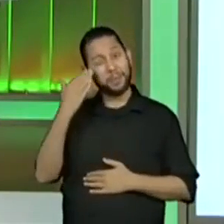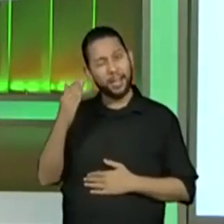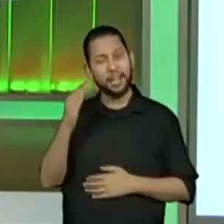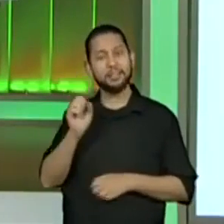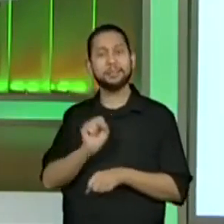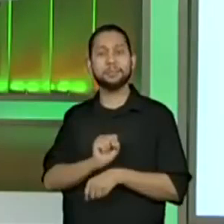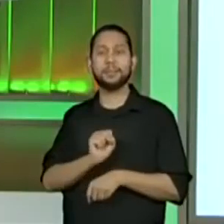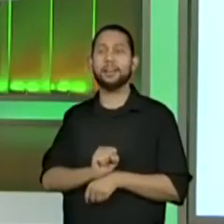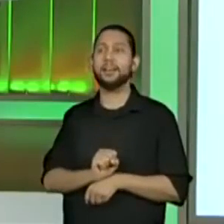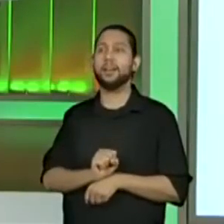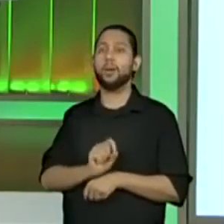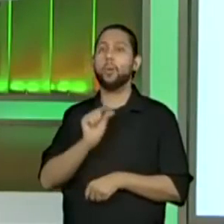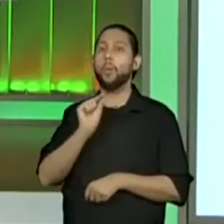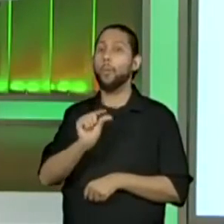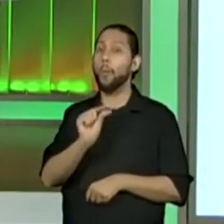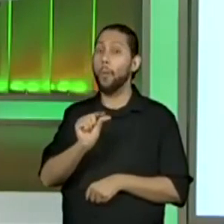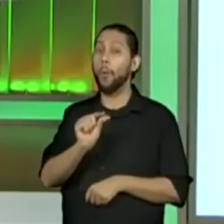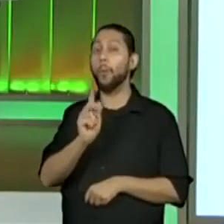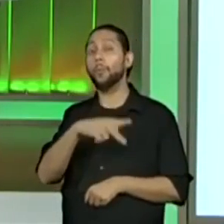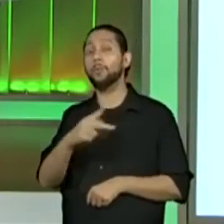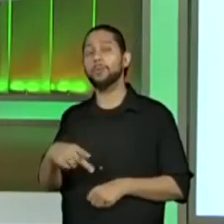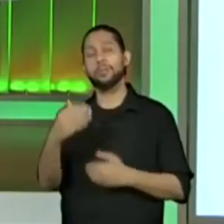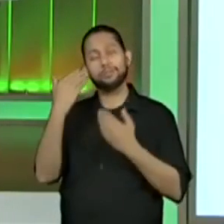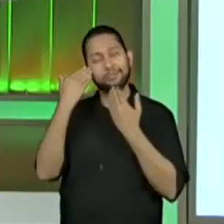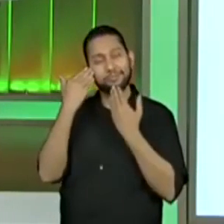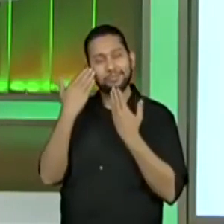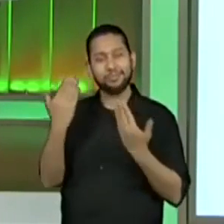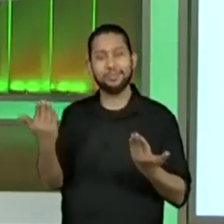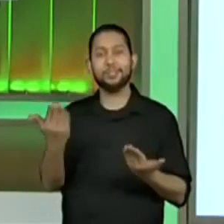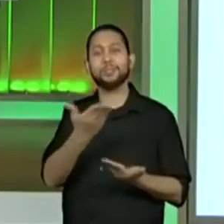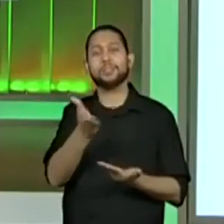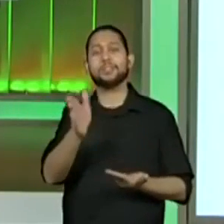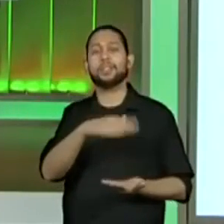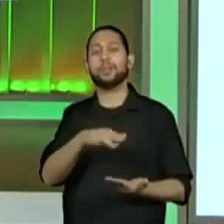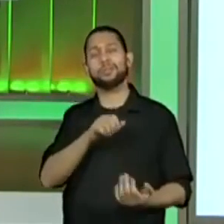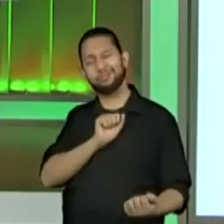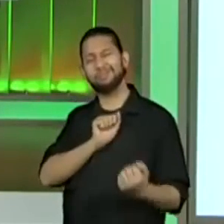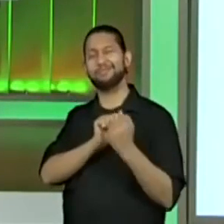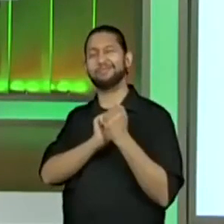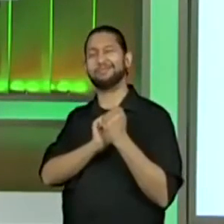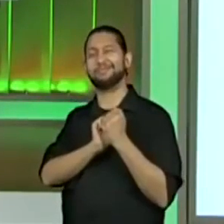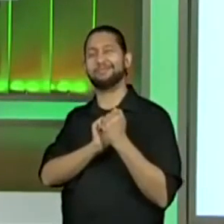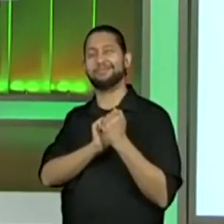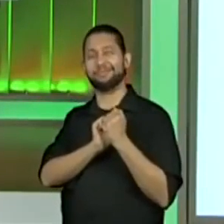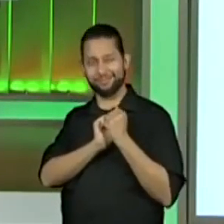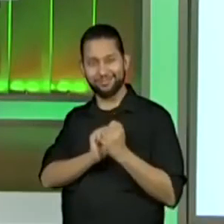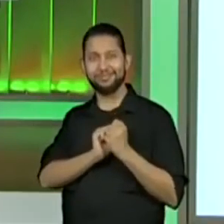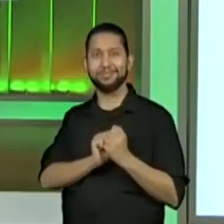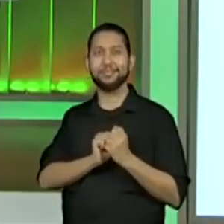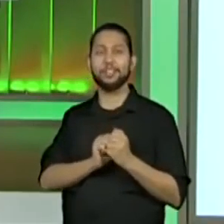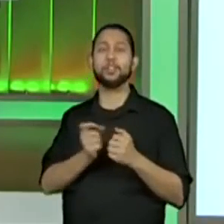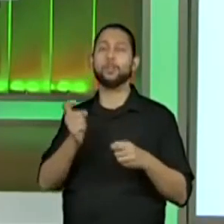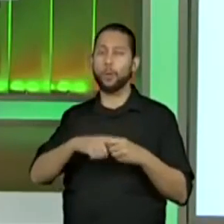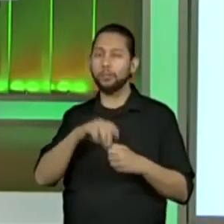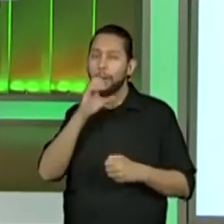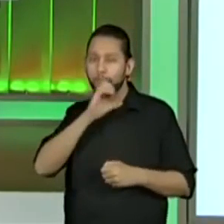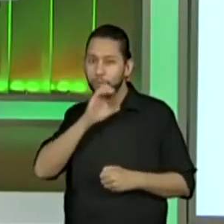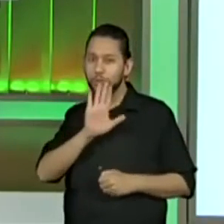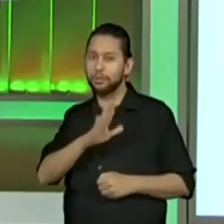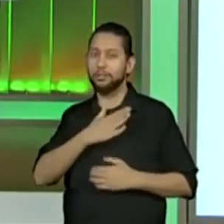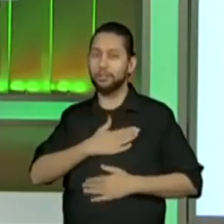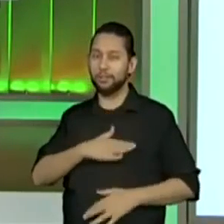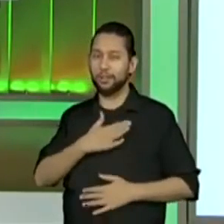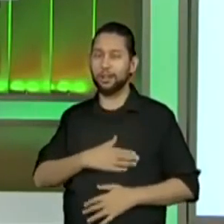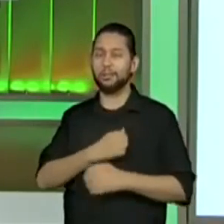professores, pela colaboração. Estudantes, estamos juntos. Em instantes de volta. Um